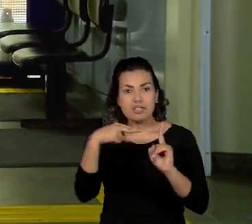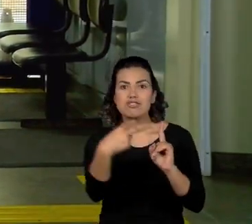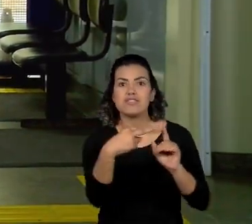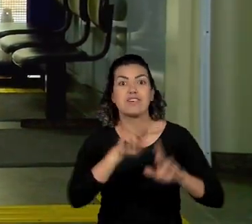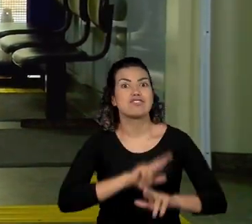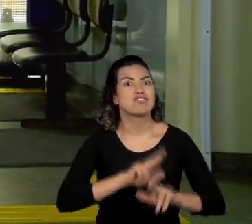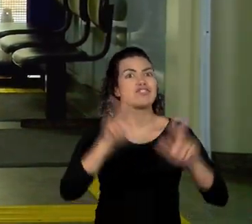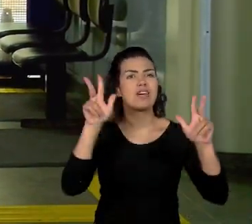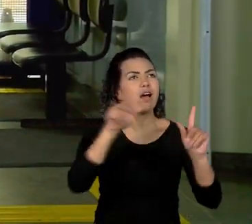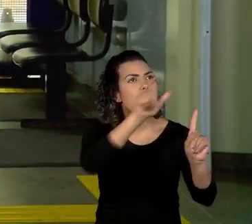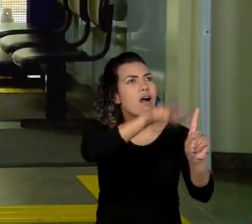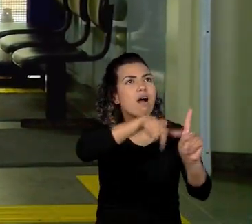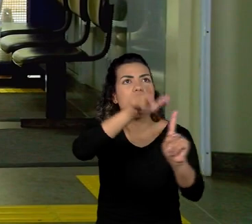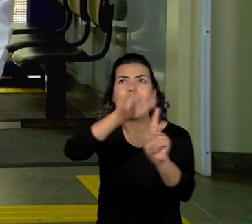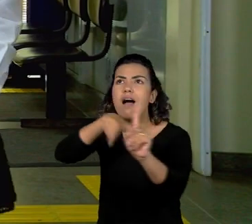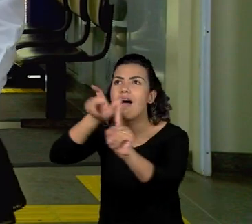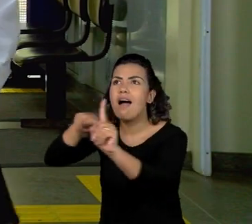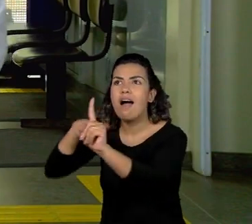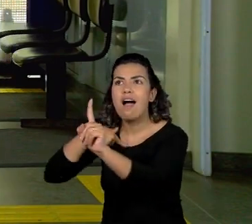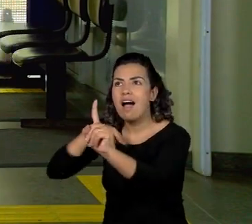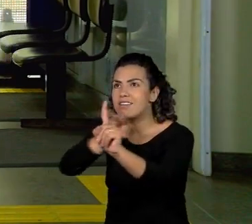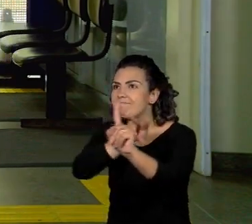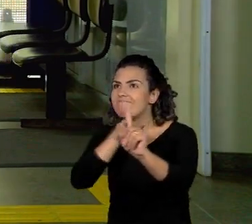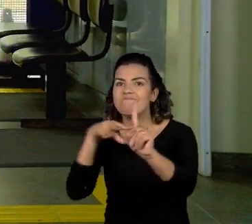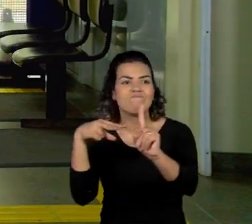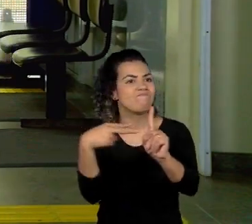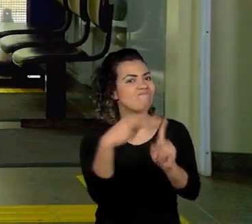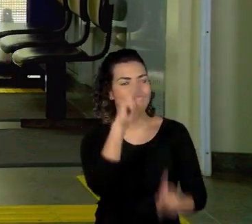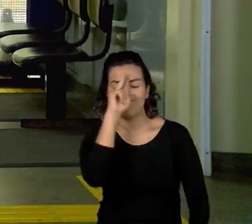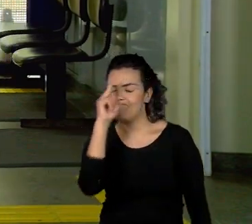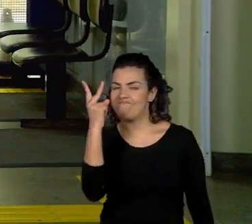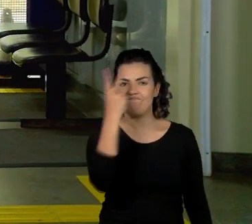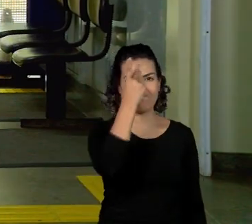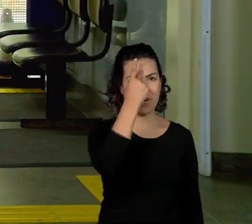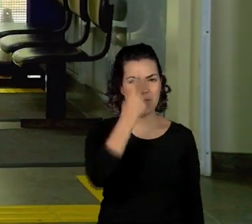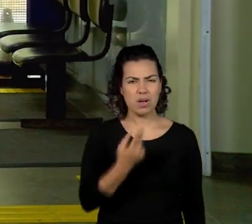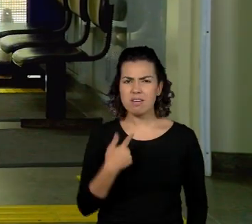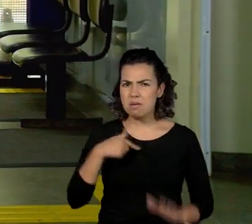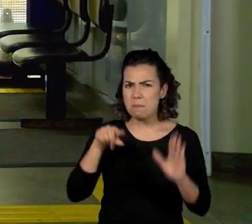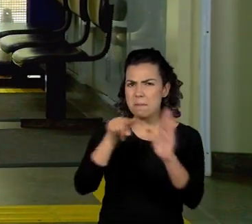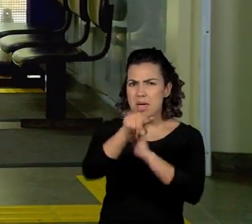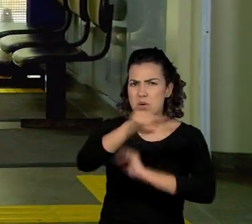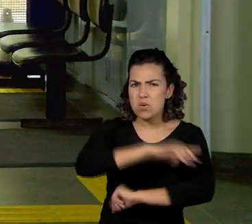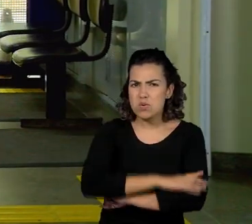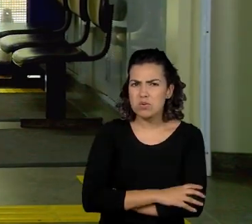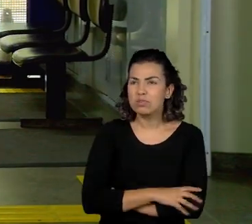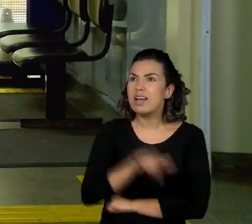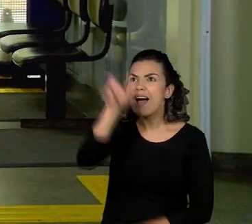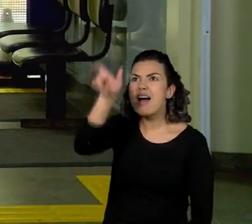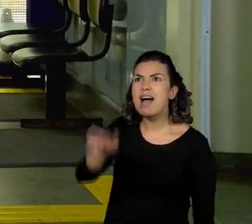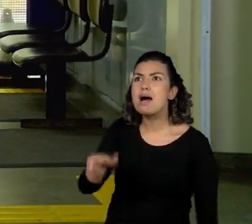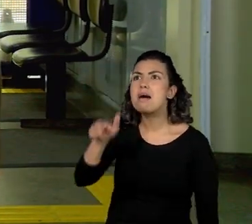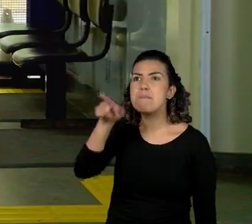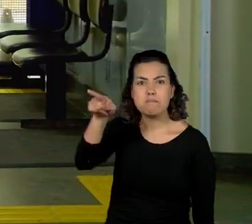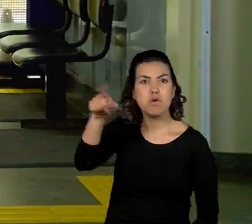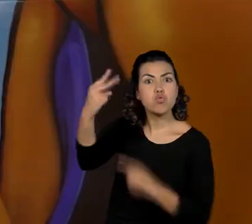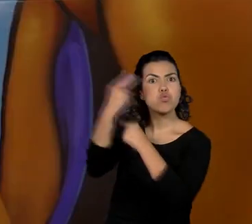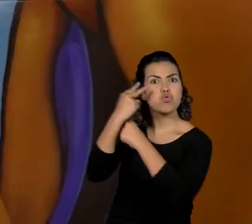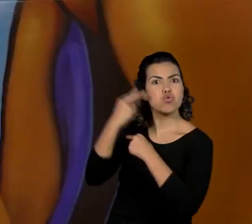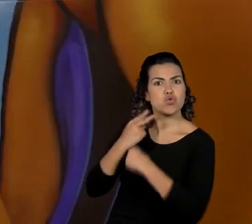sobre as personagens escolhidas. Será que eu conheço realmente a história da mulher que me cuida?